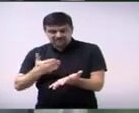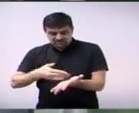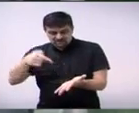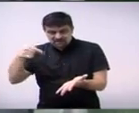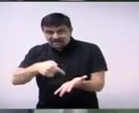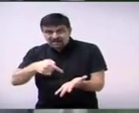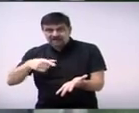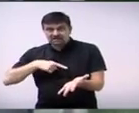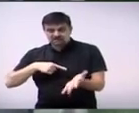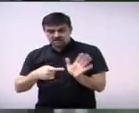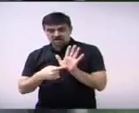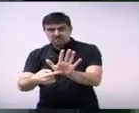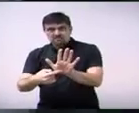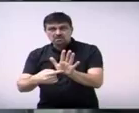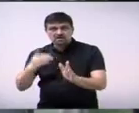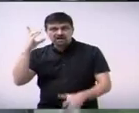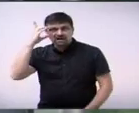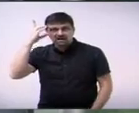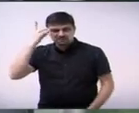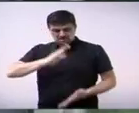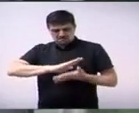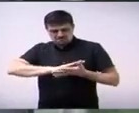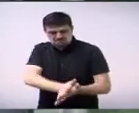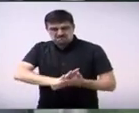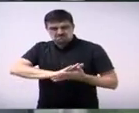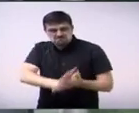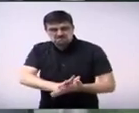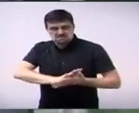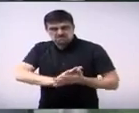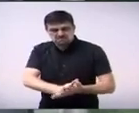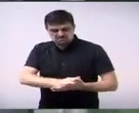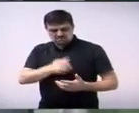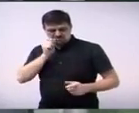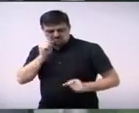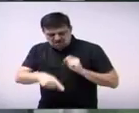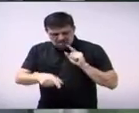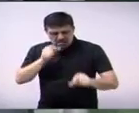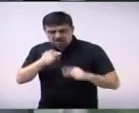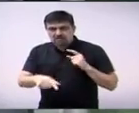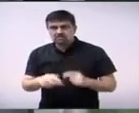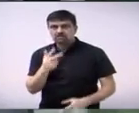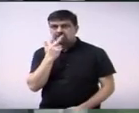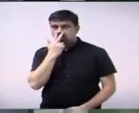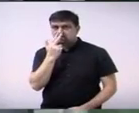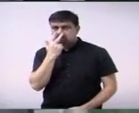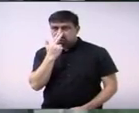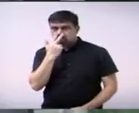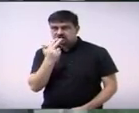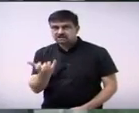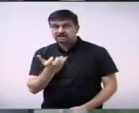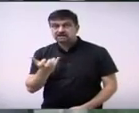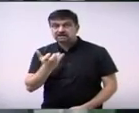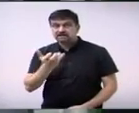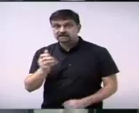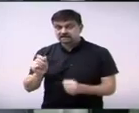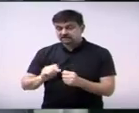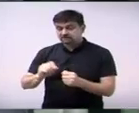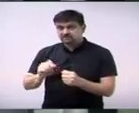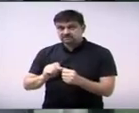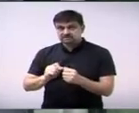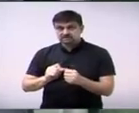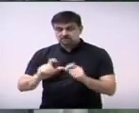semana que a coloca de uma maneira descontrolada como se na verdade fizeram a montagem de uma